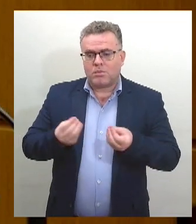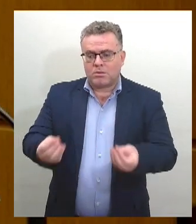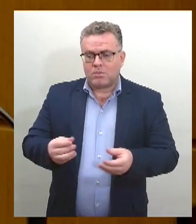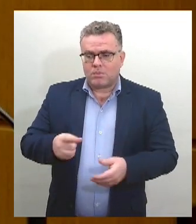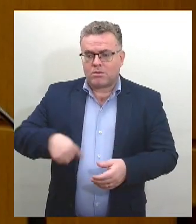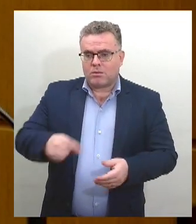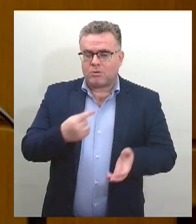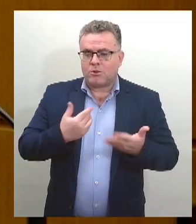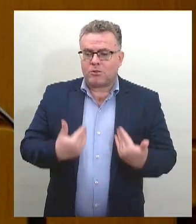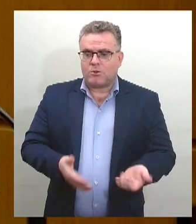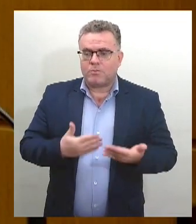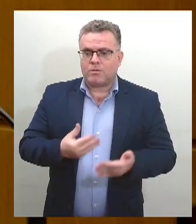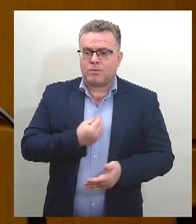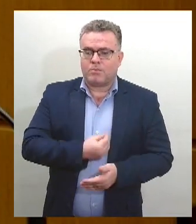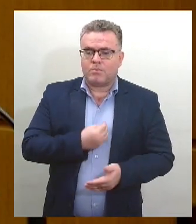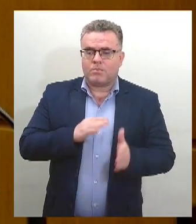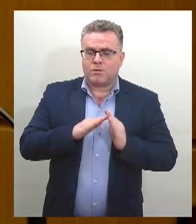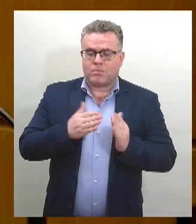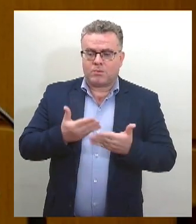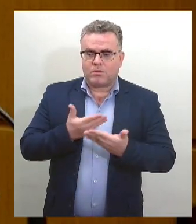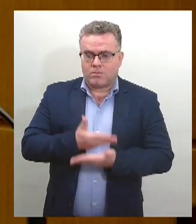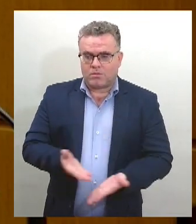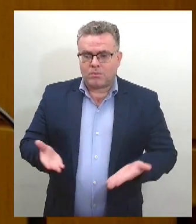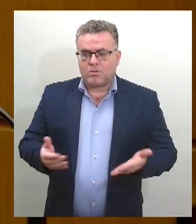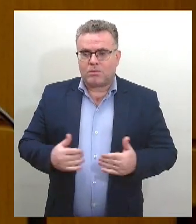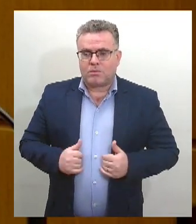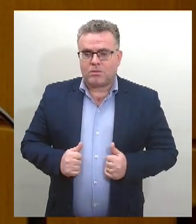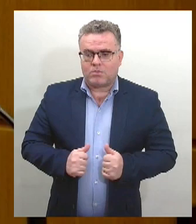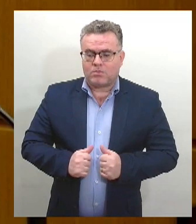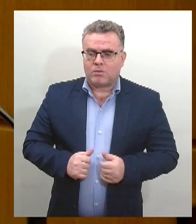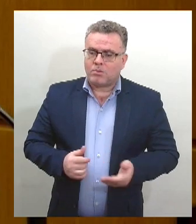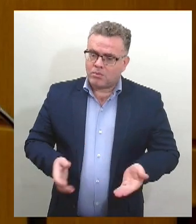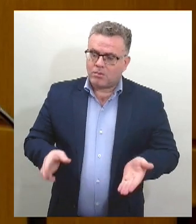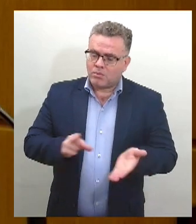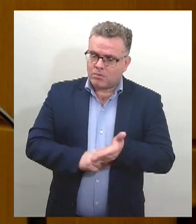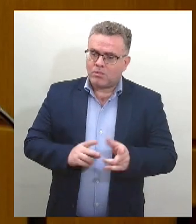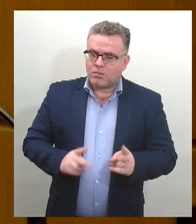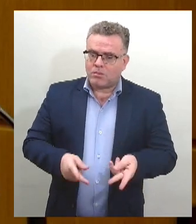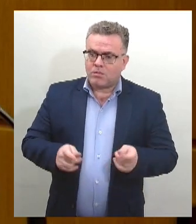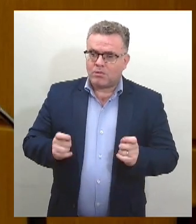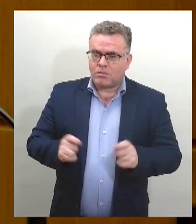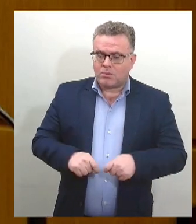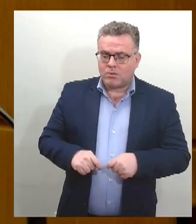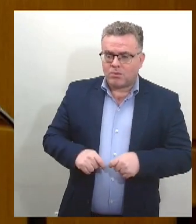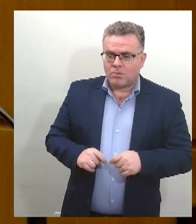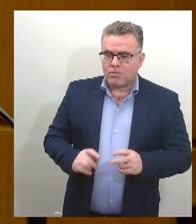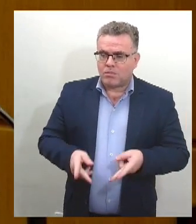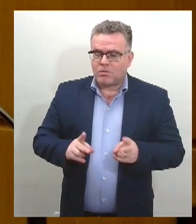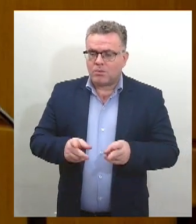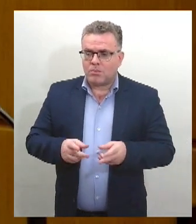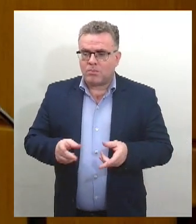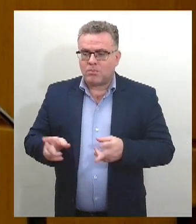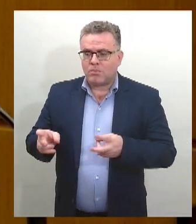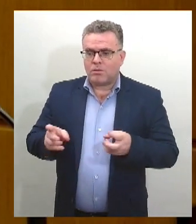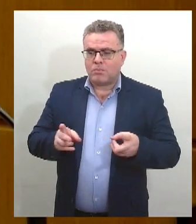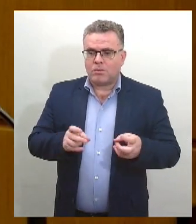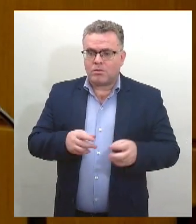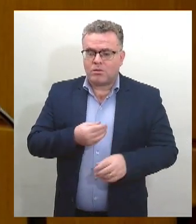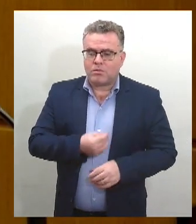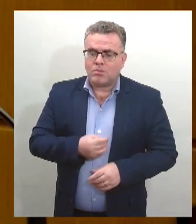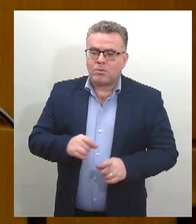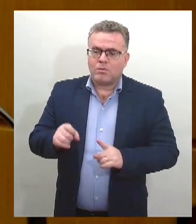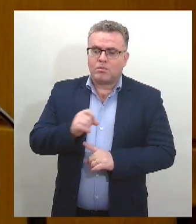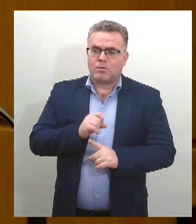hoje nas escolas, que é possível ter uma perspectiva de uma sociedade diferente.